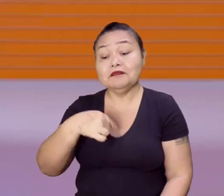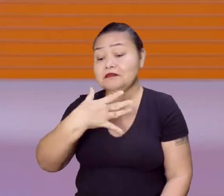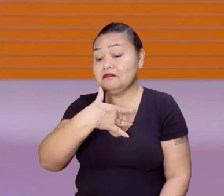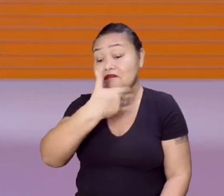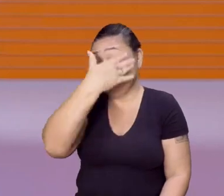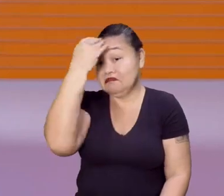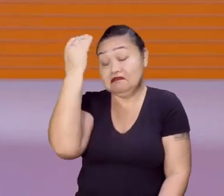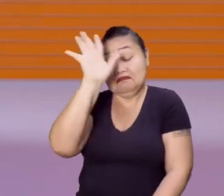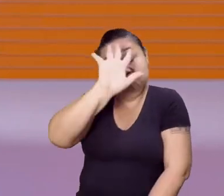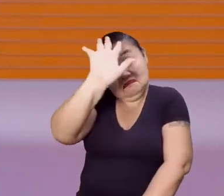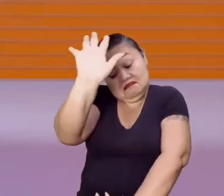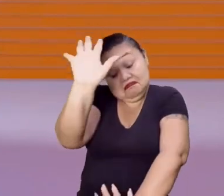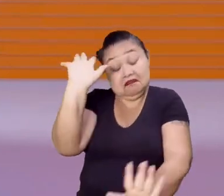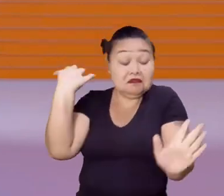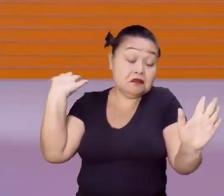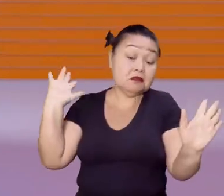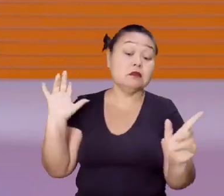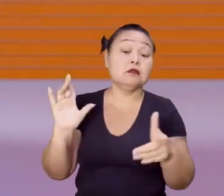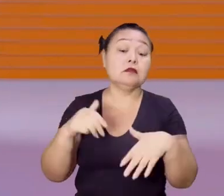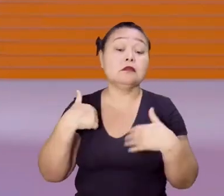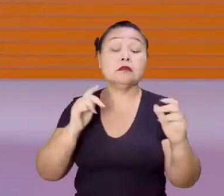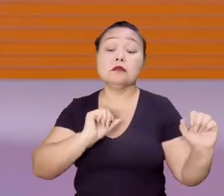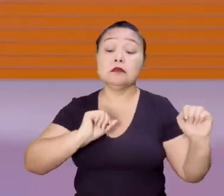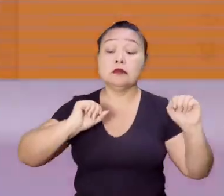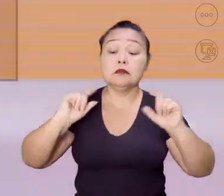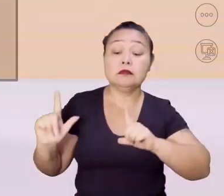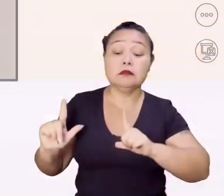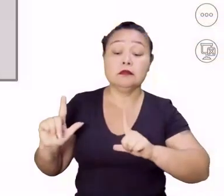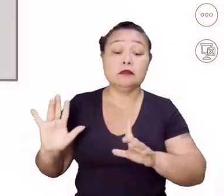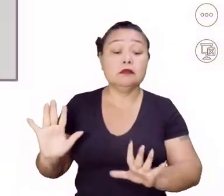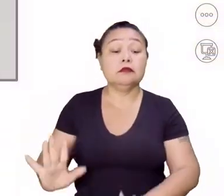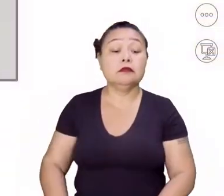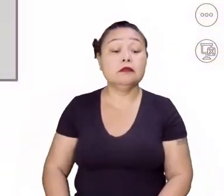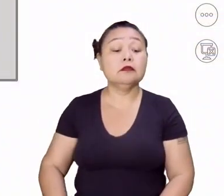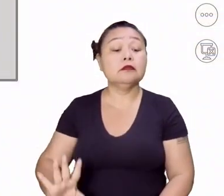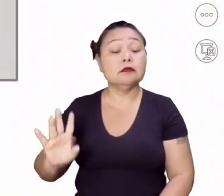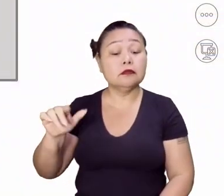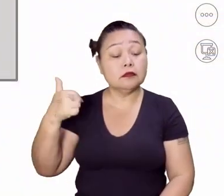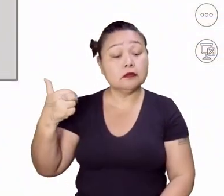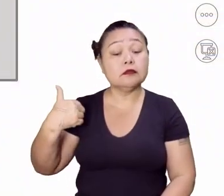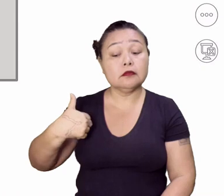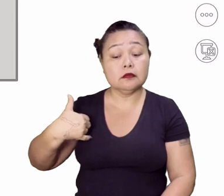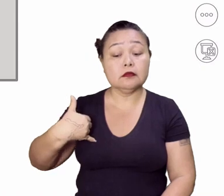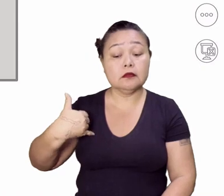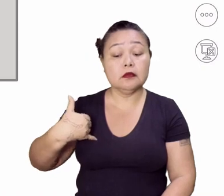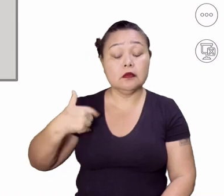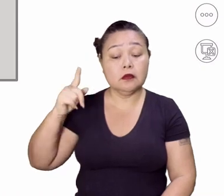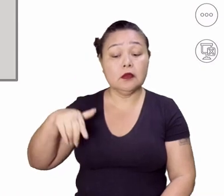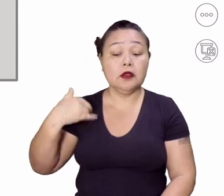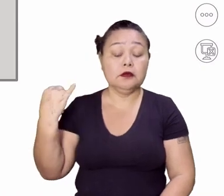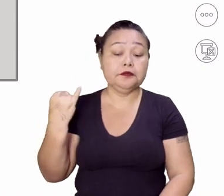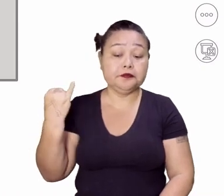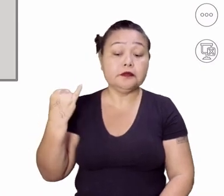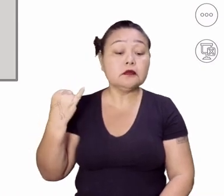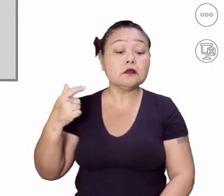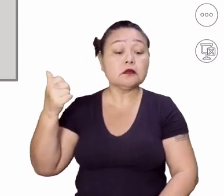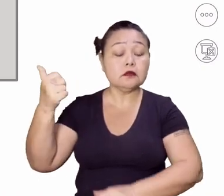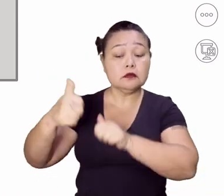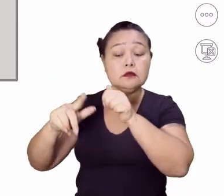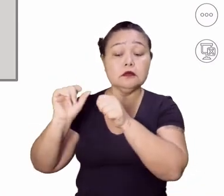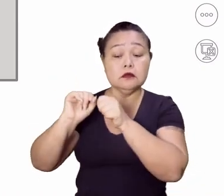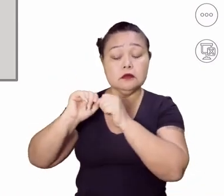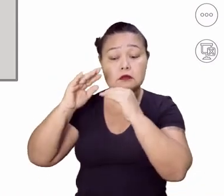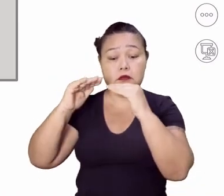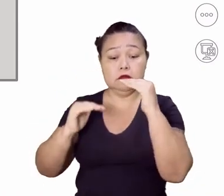esquece, aí não adianta, né? Então, voltando aqui para o nosso quadro, critério idade, então, gente, é um critério muito importante para analisar